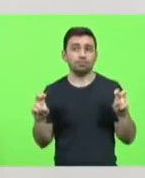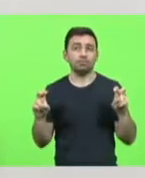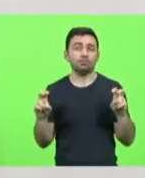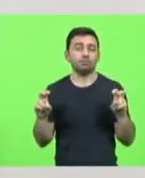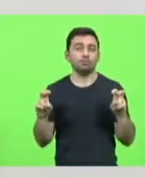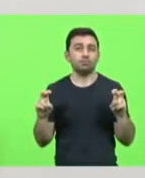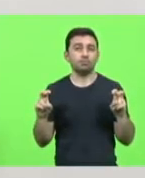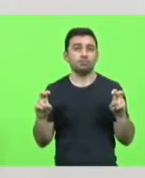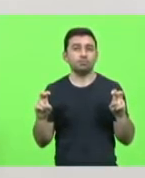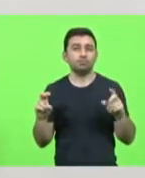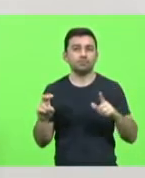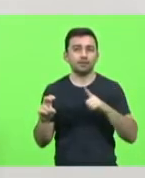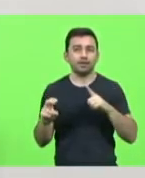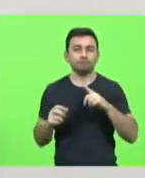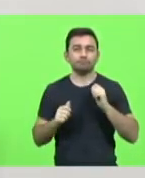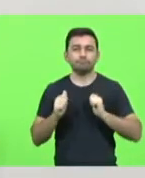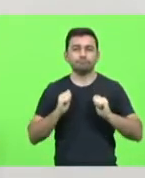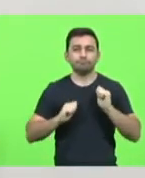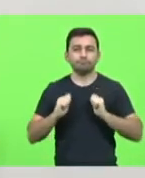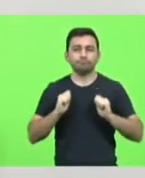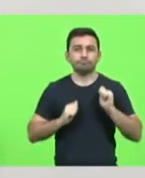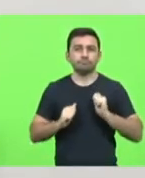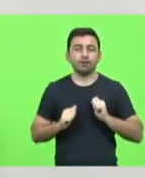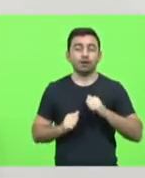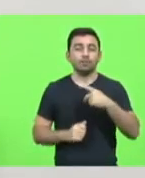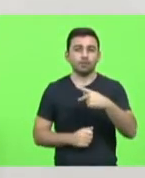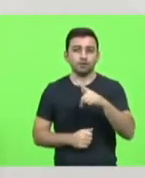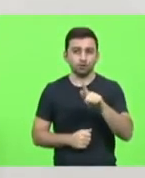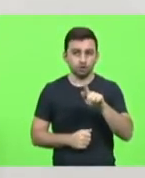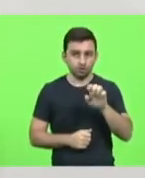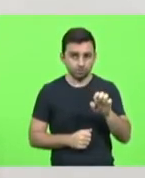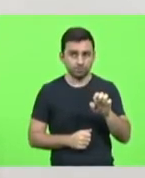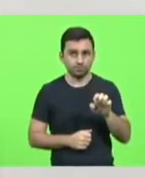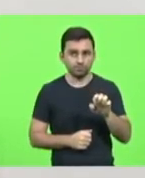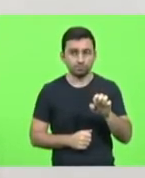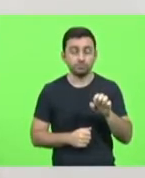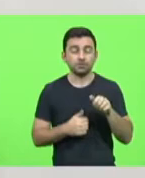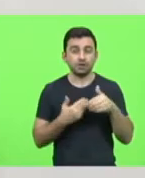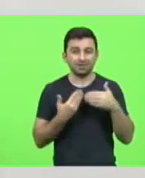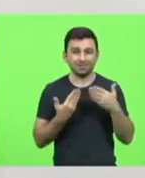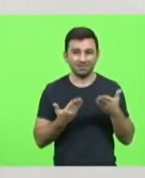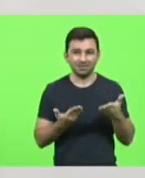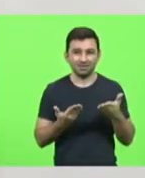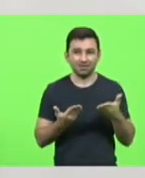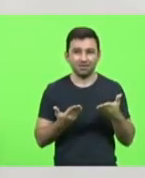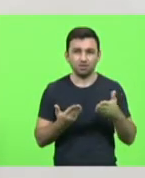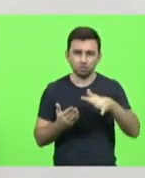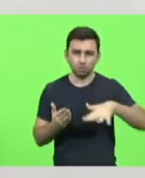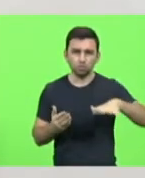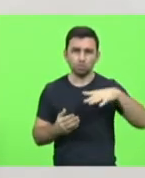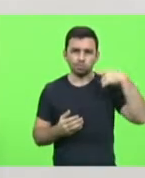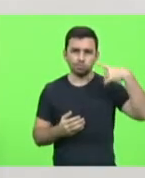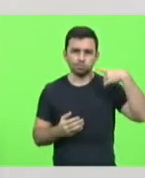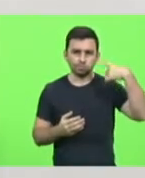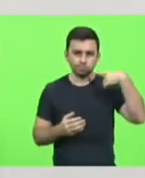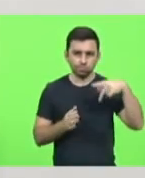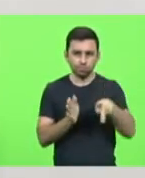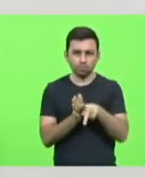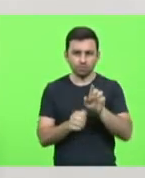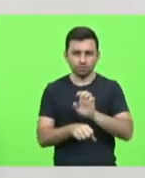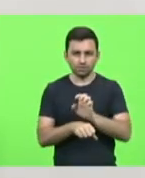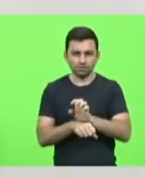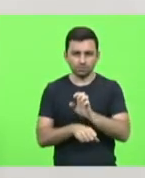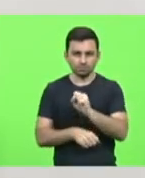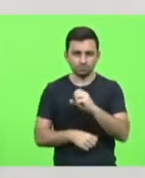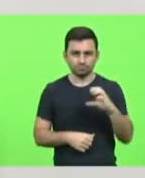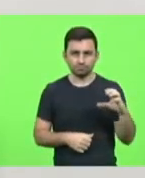cria-se uma expectativa de que a PGE, a Procuradoria Geral do Estado, a PGE são os advogados do Estado, para